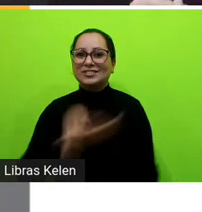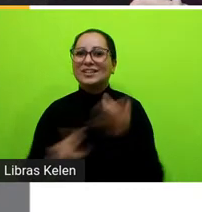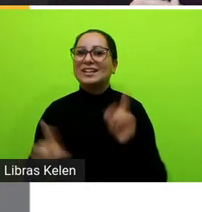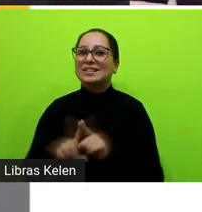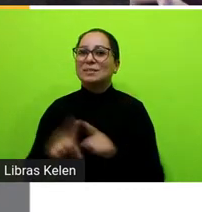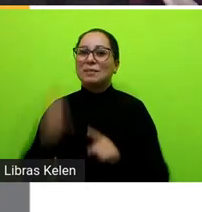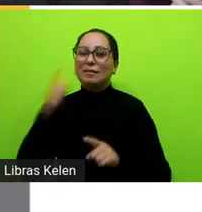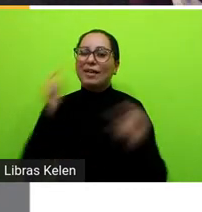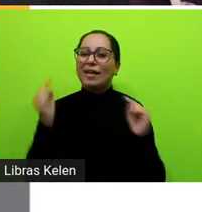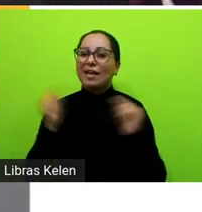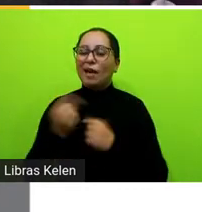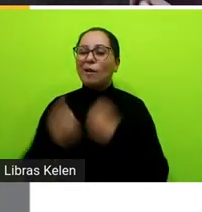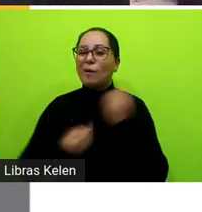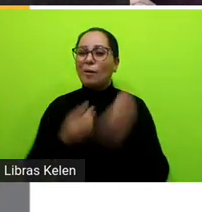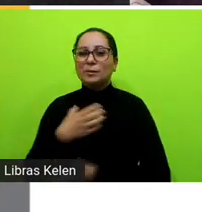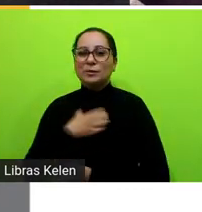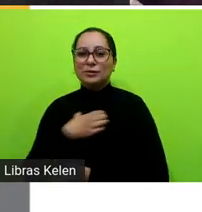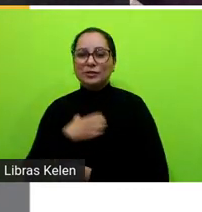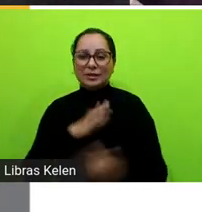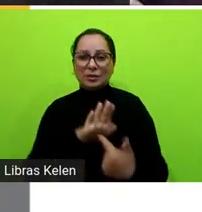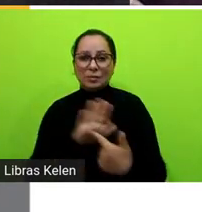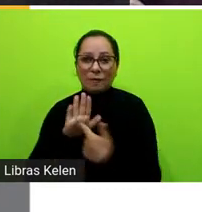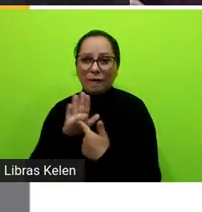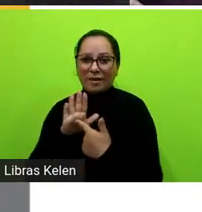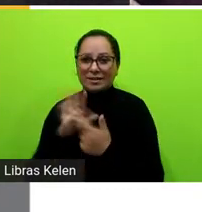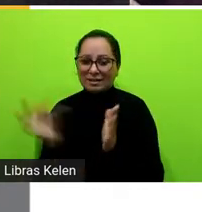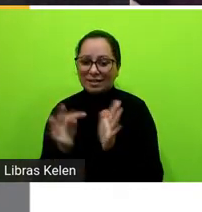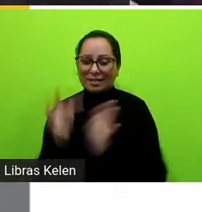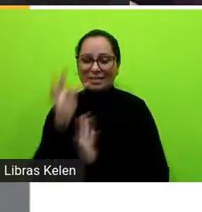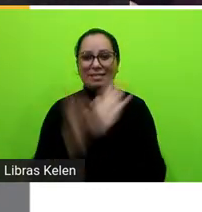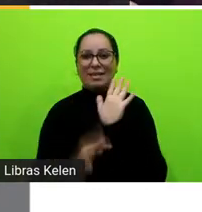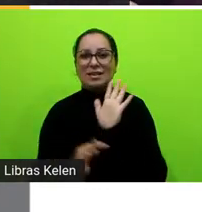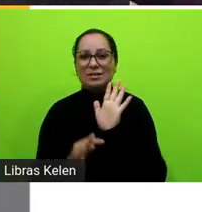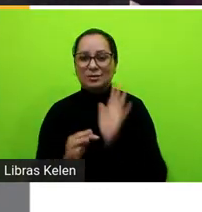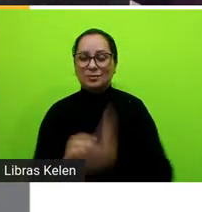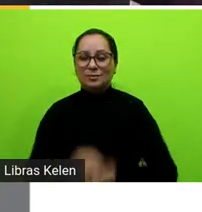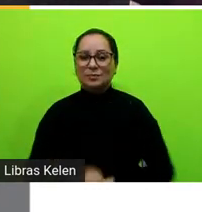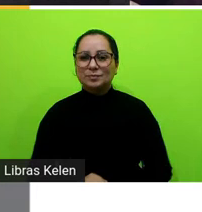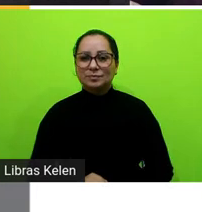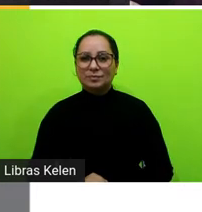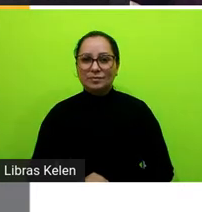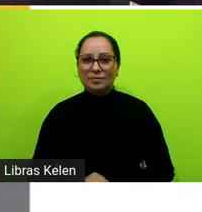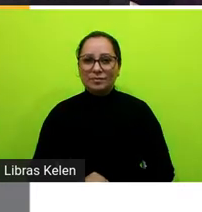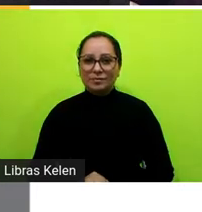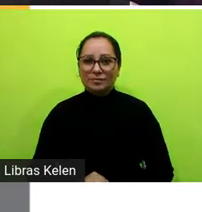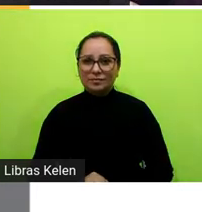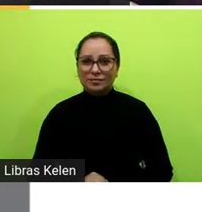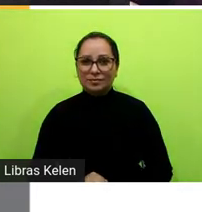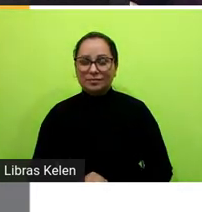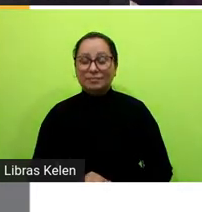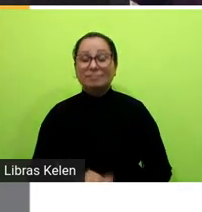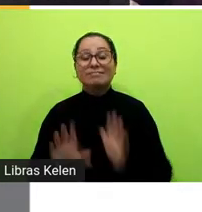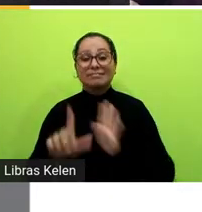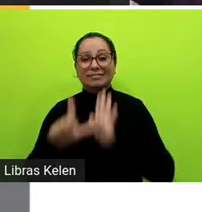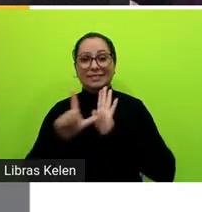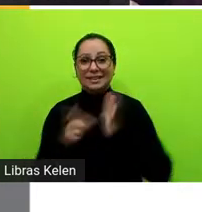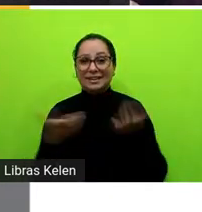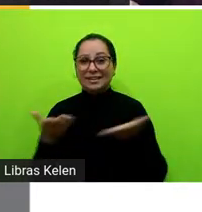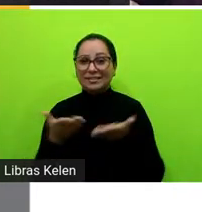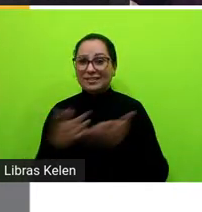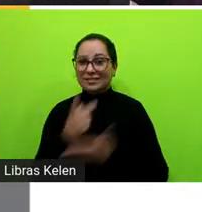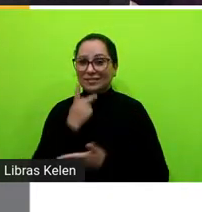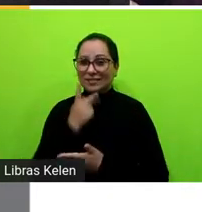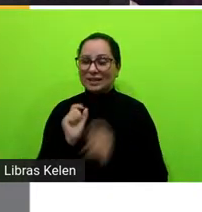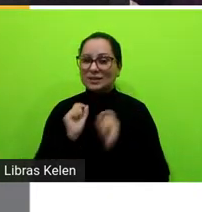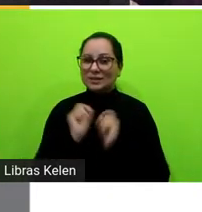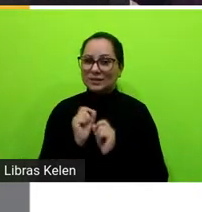forma eles aparecem no texto que eles leram ali tu pode passar Anderson antes eu só queria reforçar gente